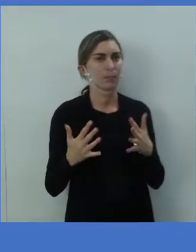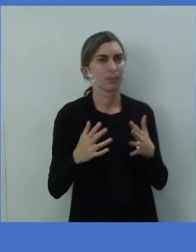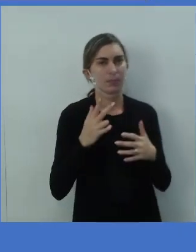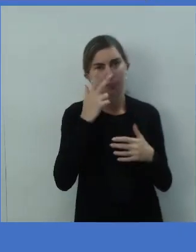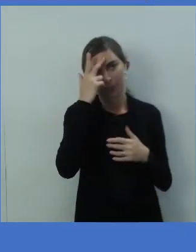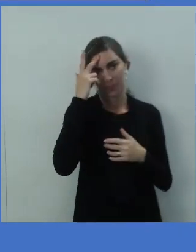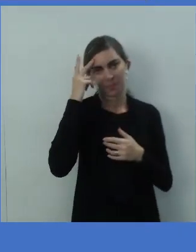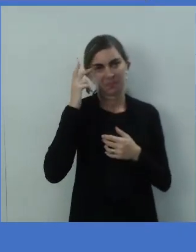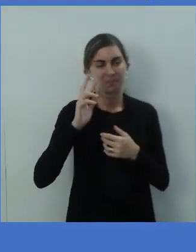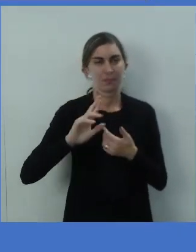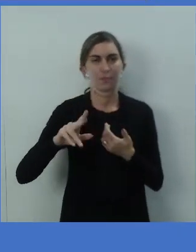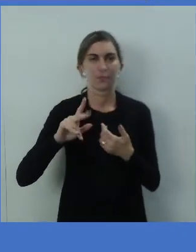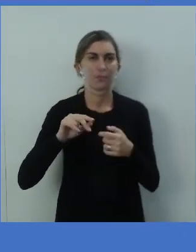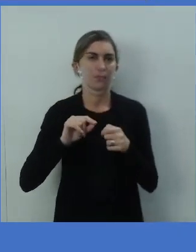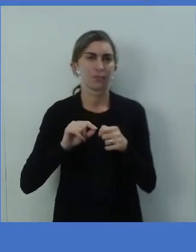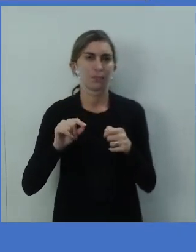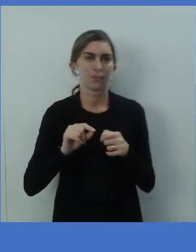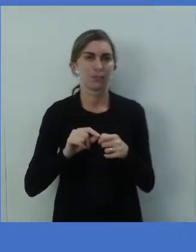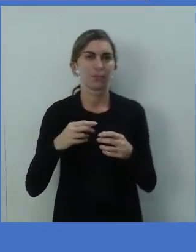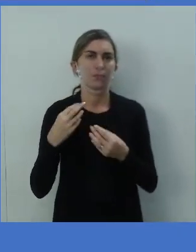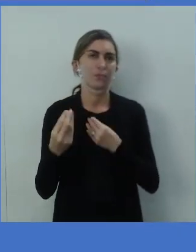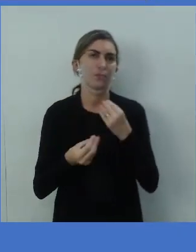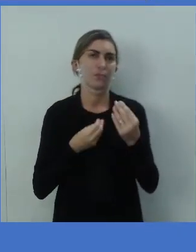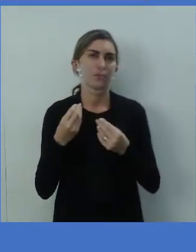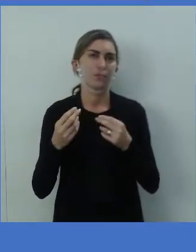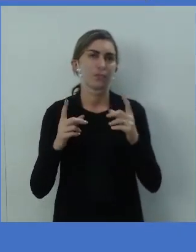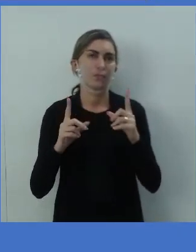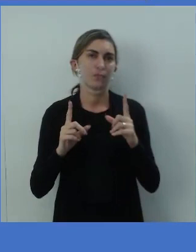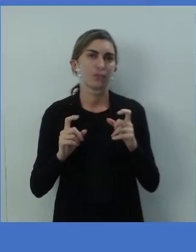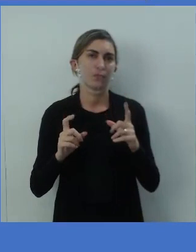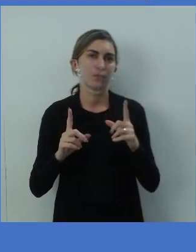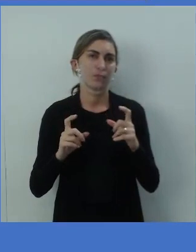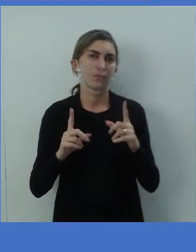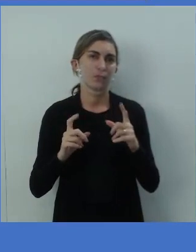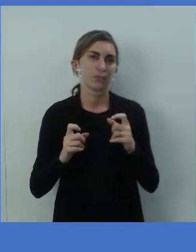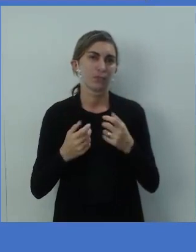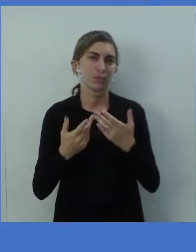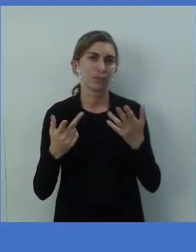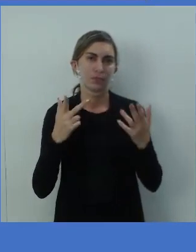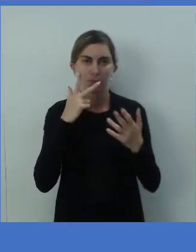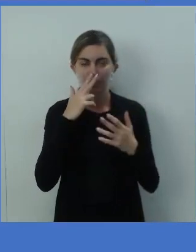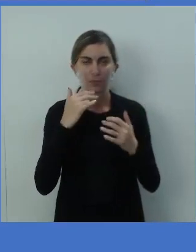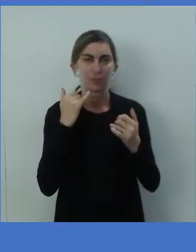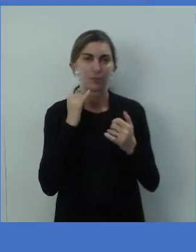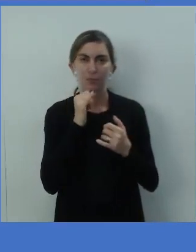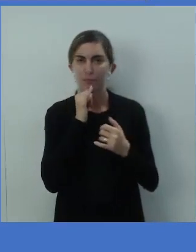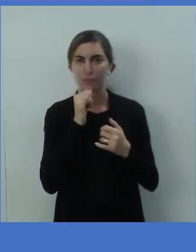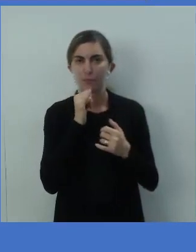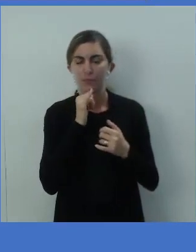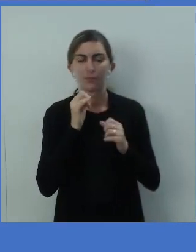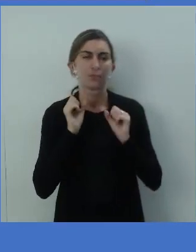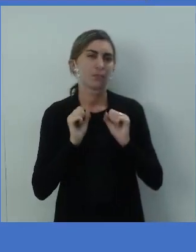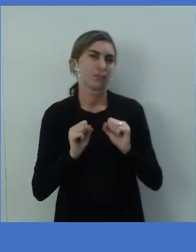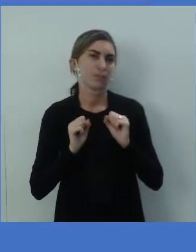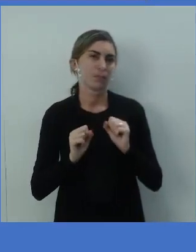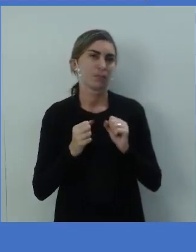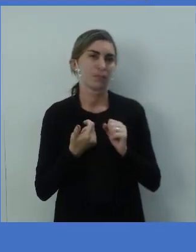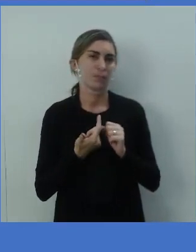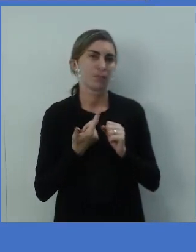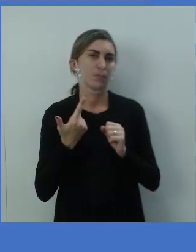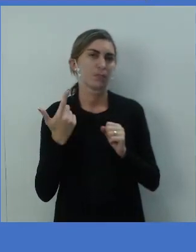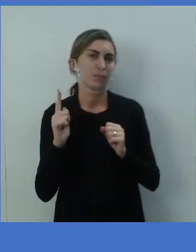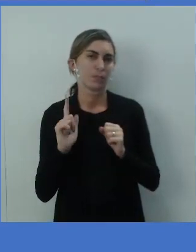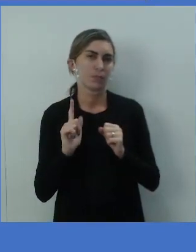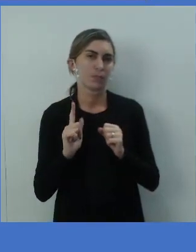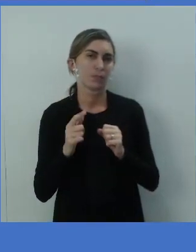fez isso. E como é que essa imagem, esse mesmo exemplo, poderia estar de outra maneira, né?